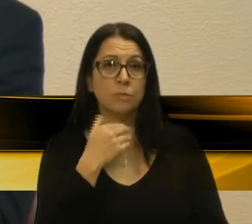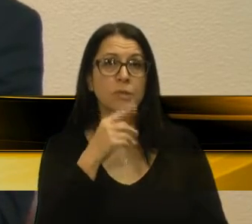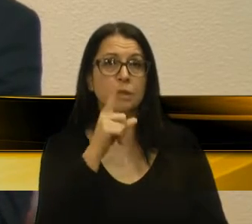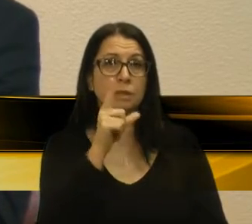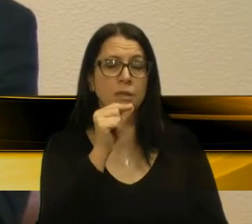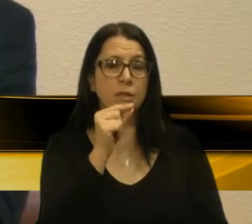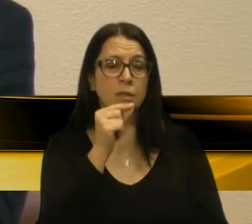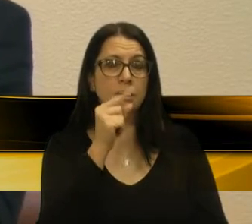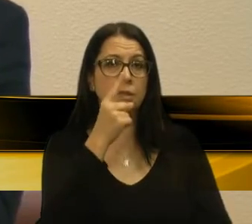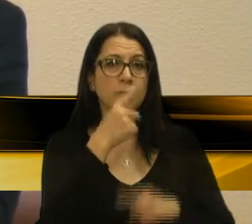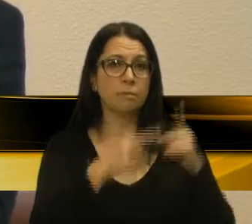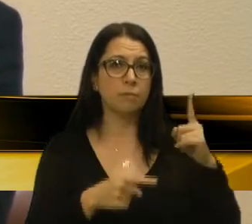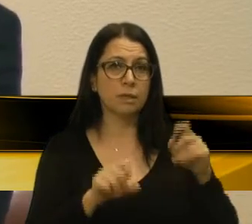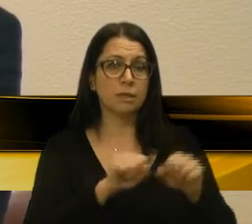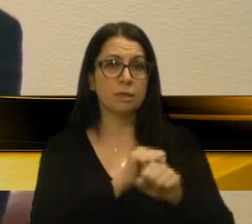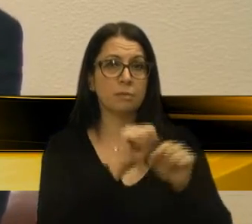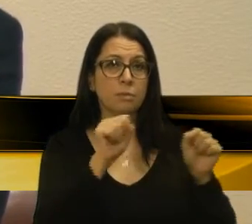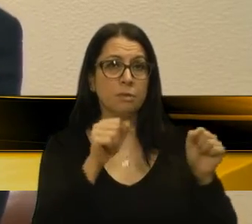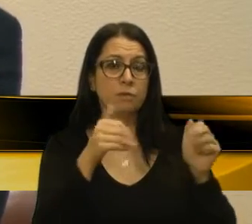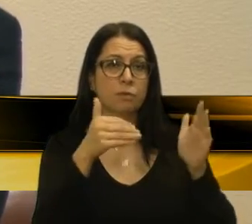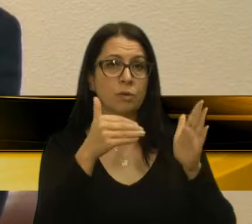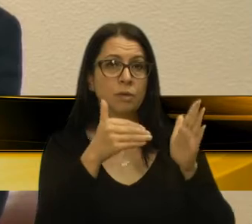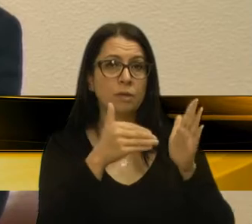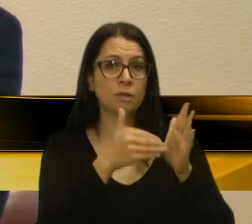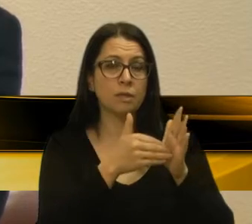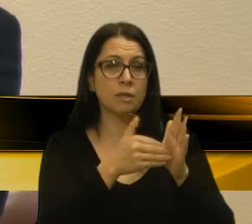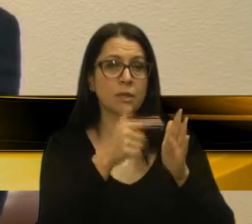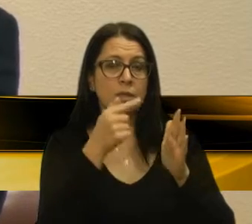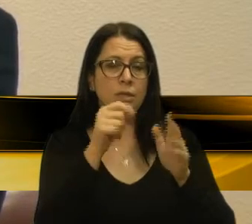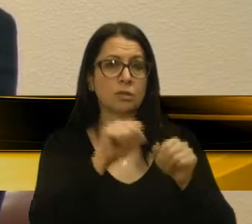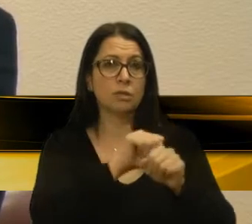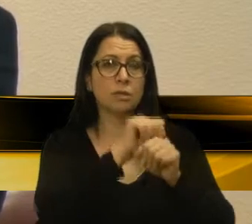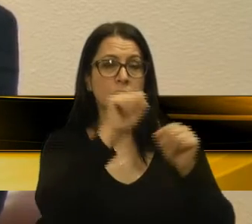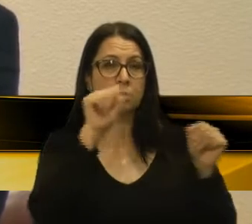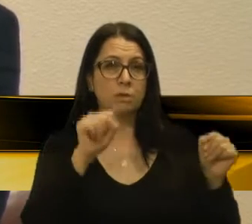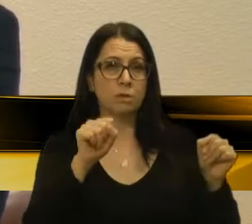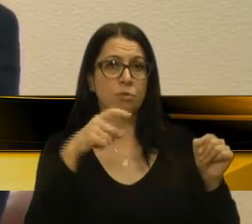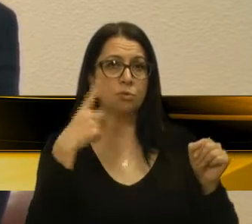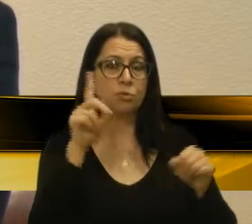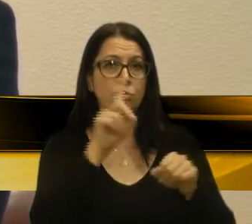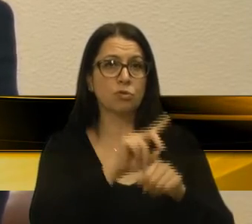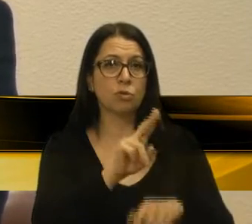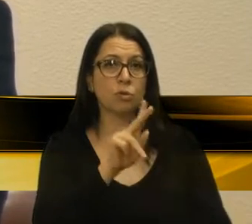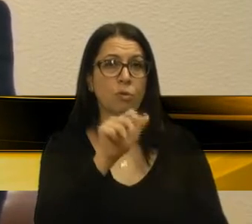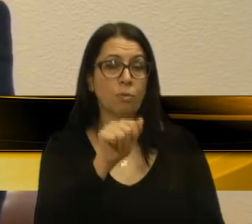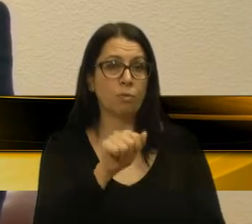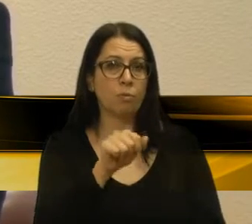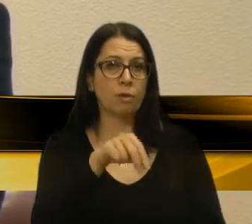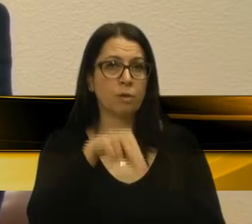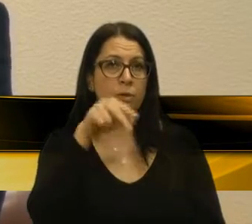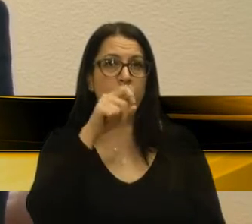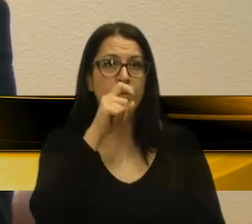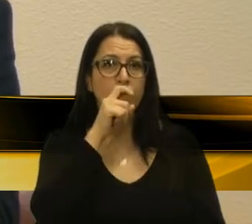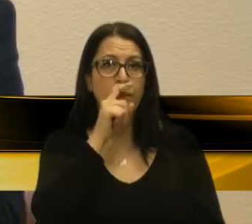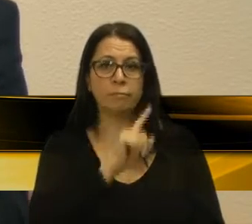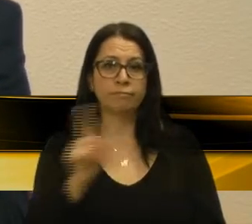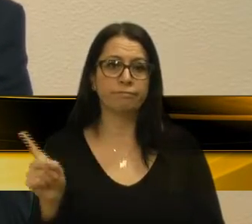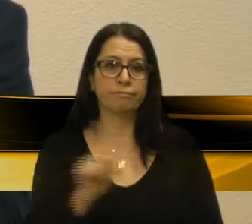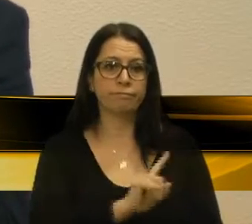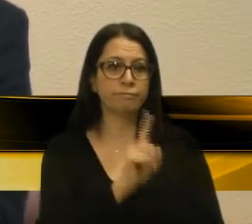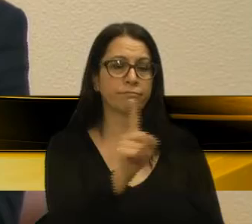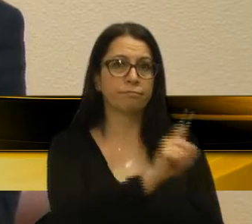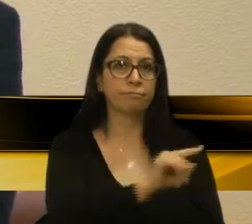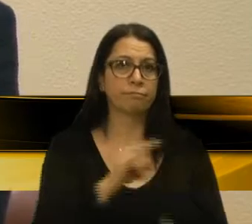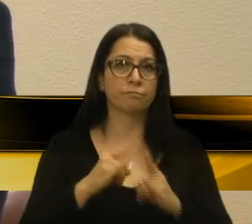10h32 da manhã e ficou até as 7h da manhã do dia seguinte na UPA Zona Norte e o pai peregrinando em órgãos